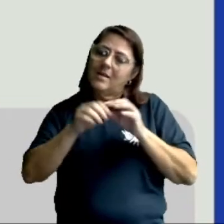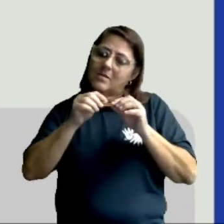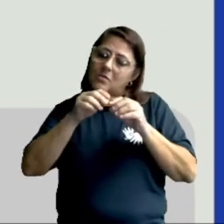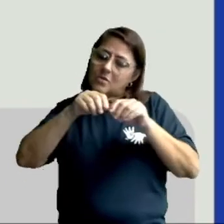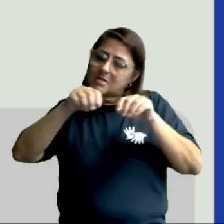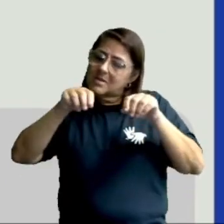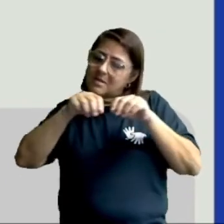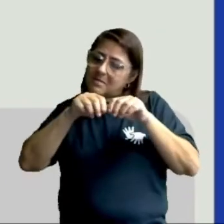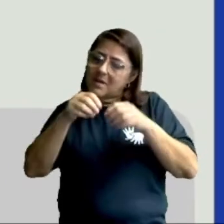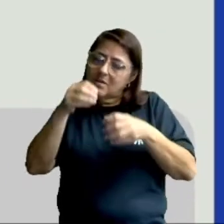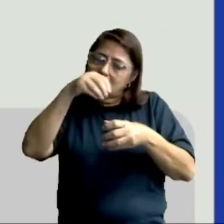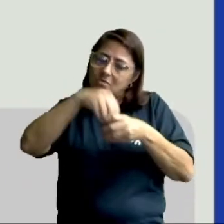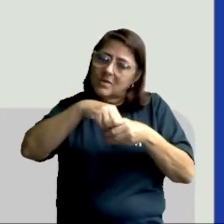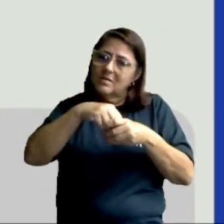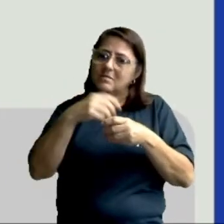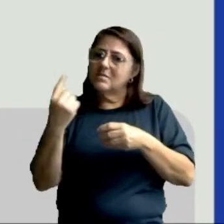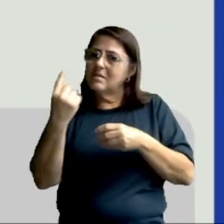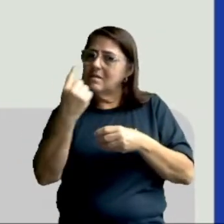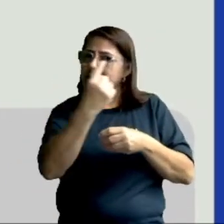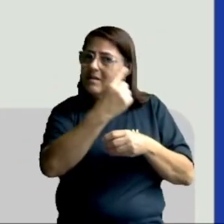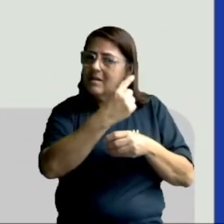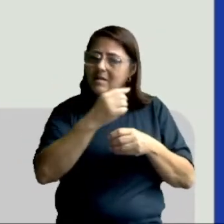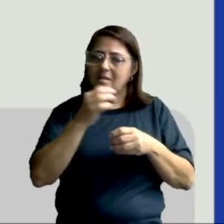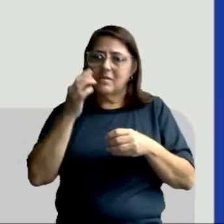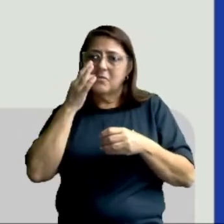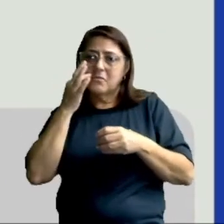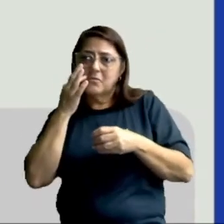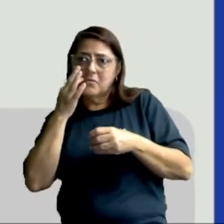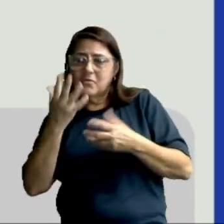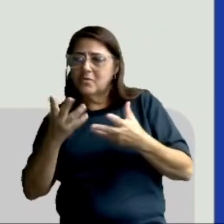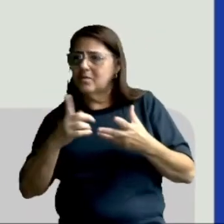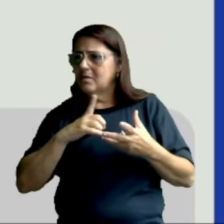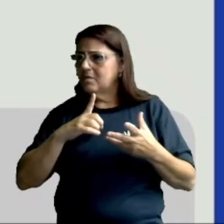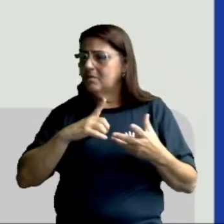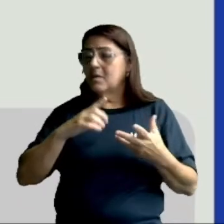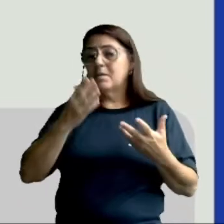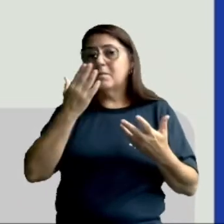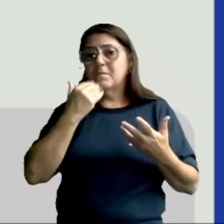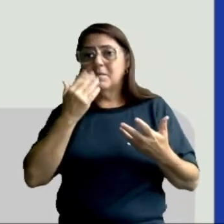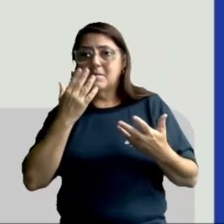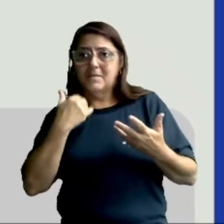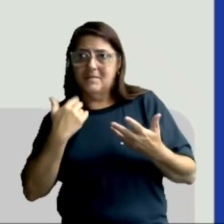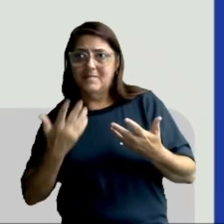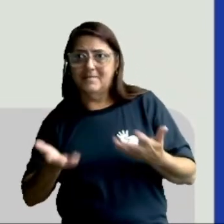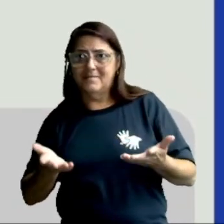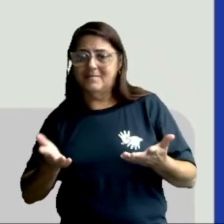as sementes de cada planta. E o fruto também serve como alimento, né?